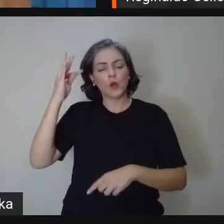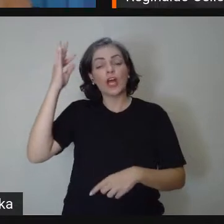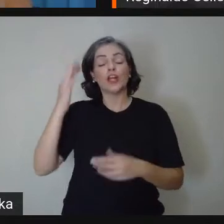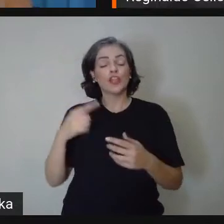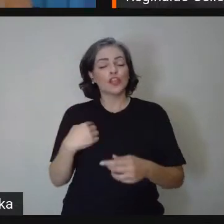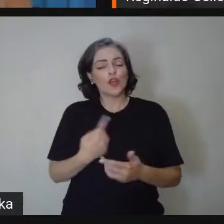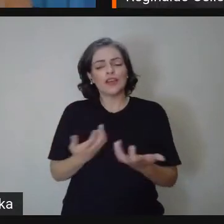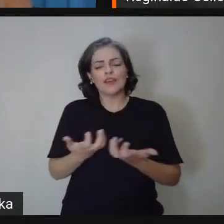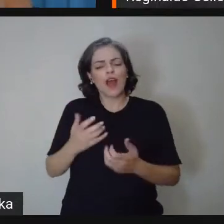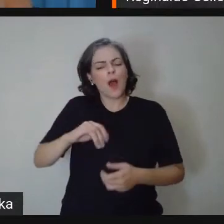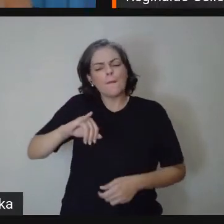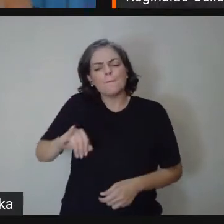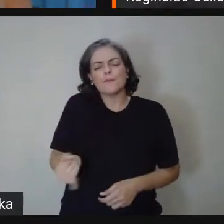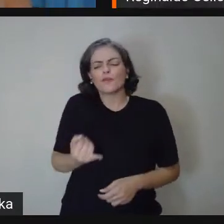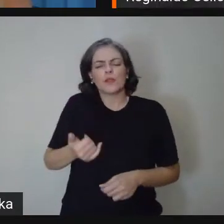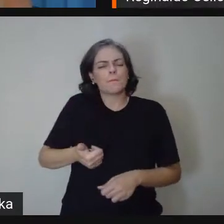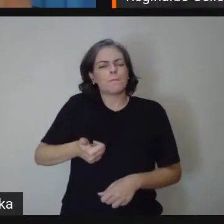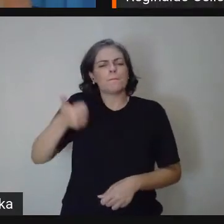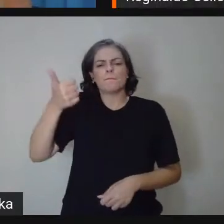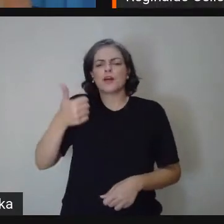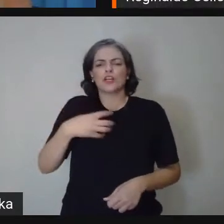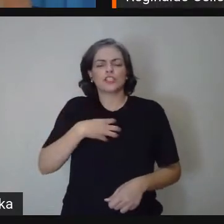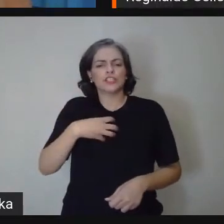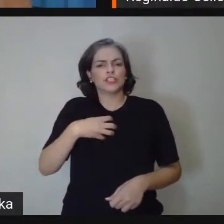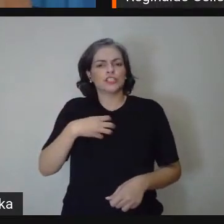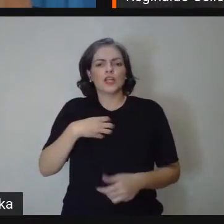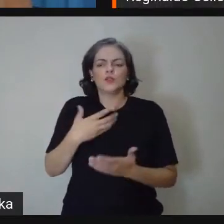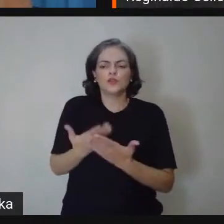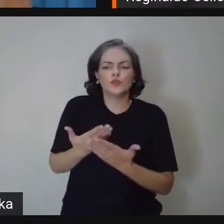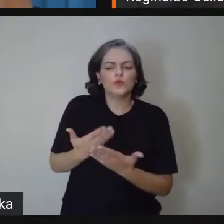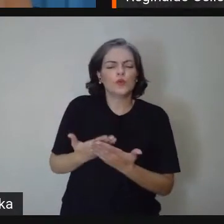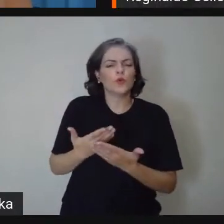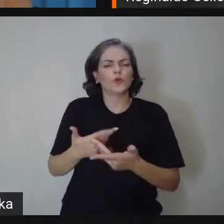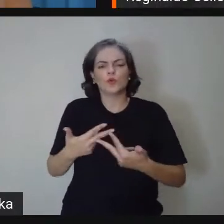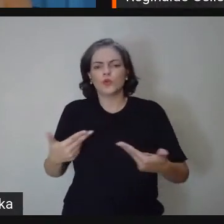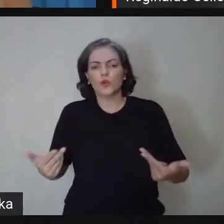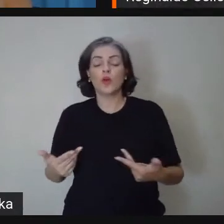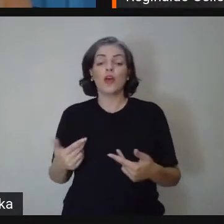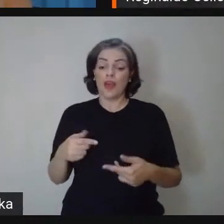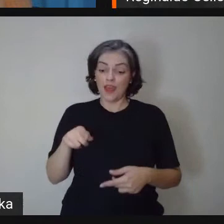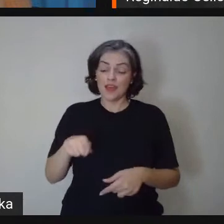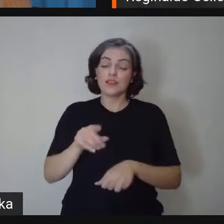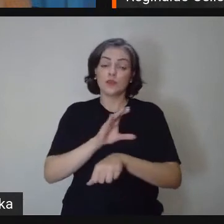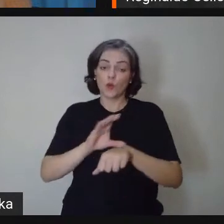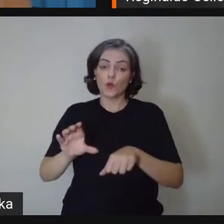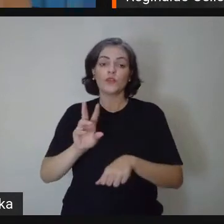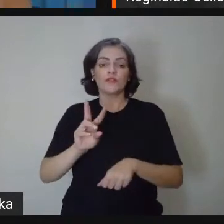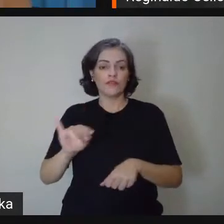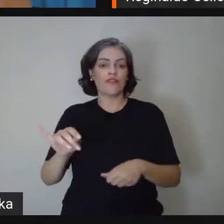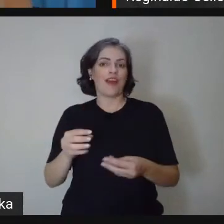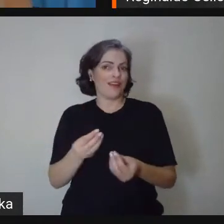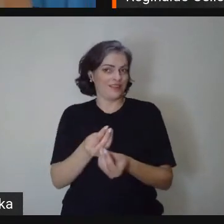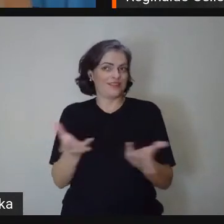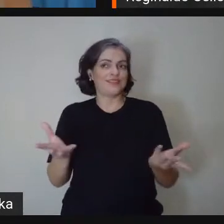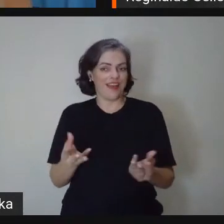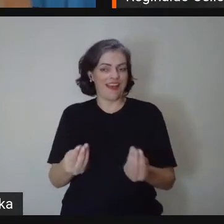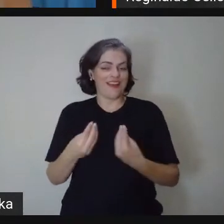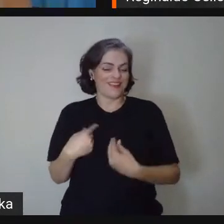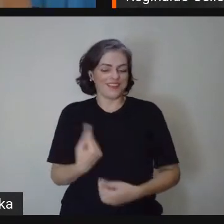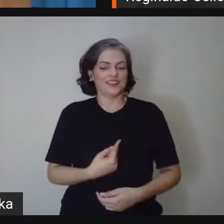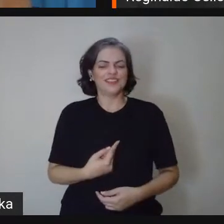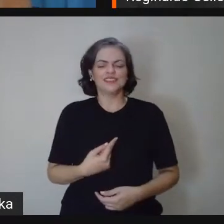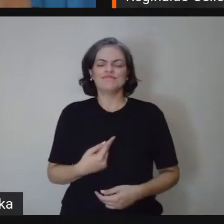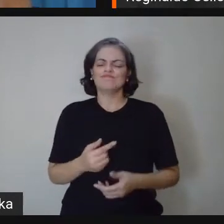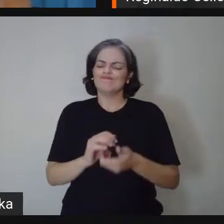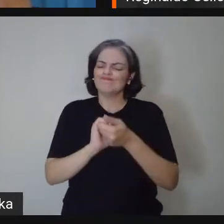possível das discussões, dos estudos que este curso vai nos proporcionar. Eu saúdo e desejo um